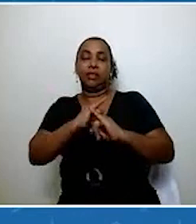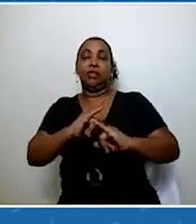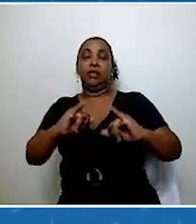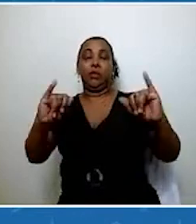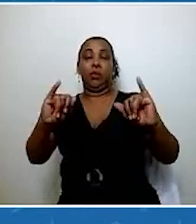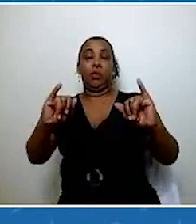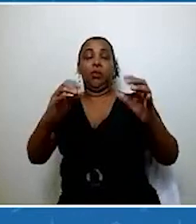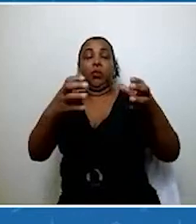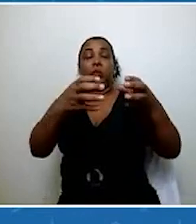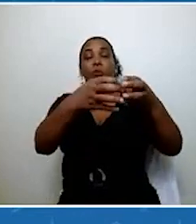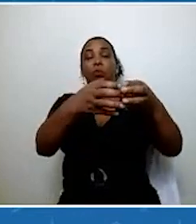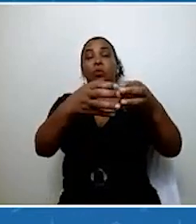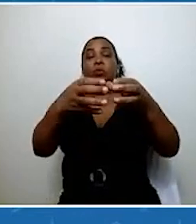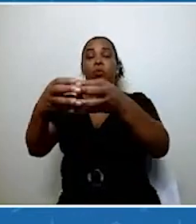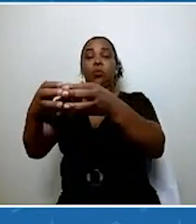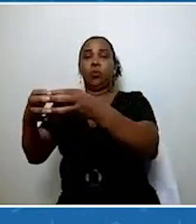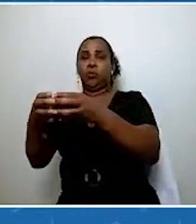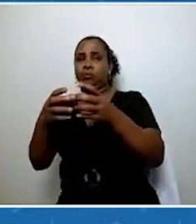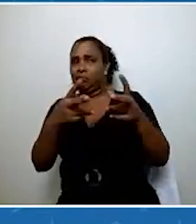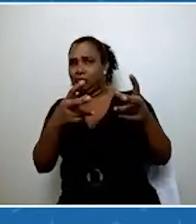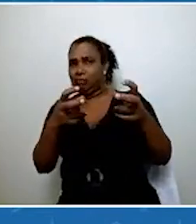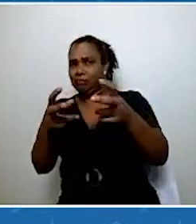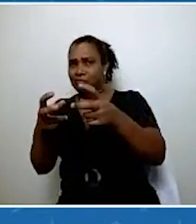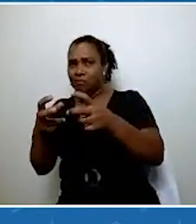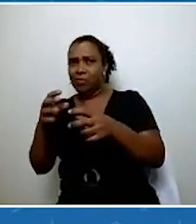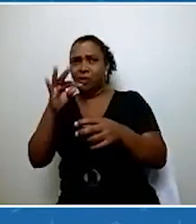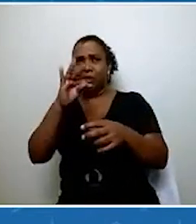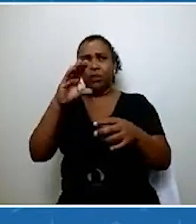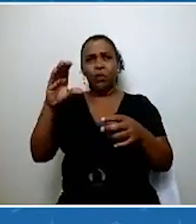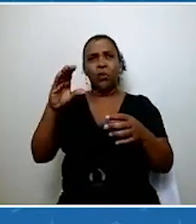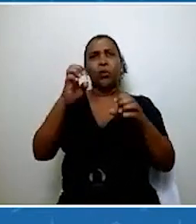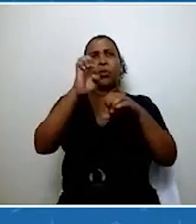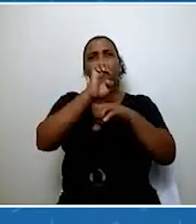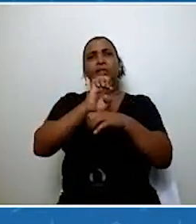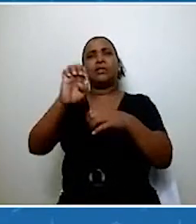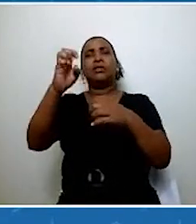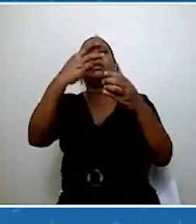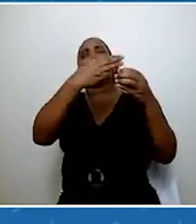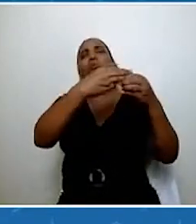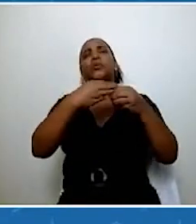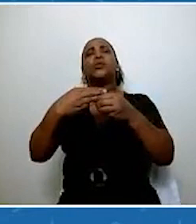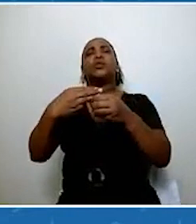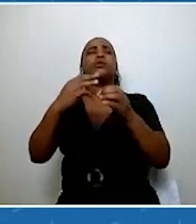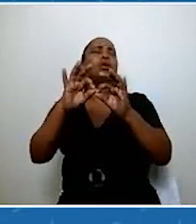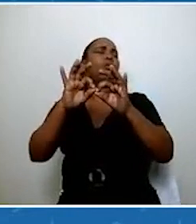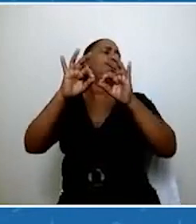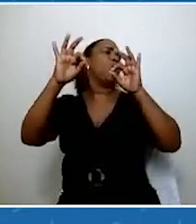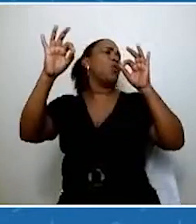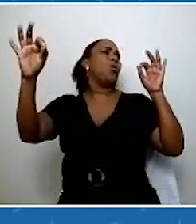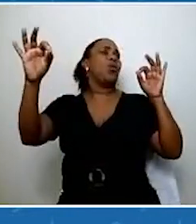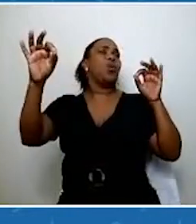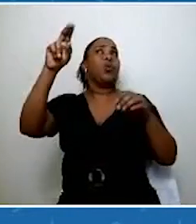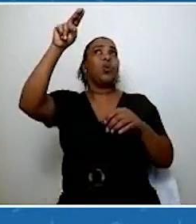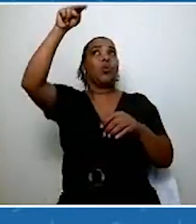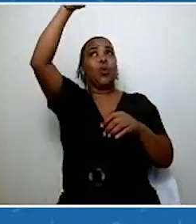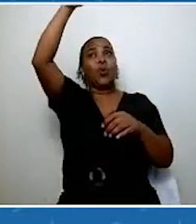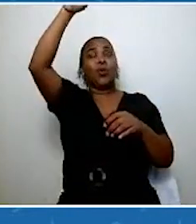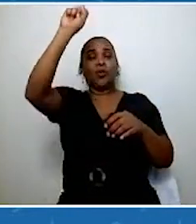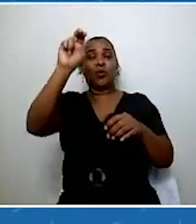tribunais de contas dos estados, nos municípios, longe, de norte a sul. Essa é a experiência que a gente tem